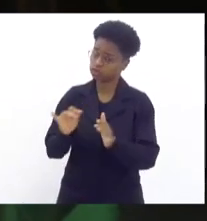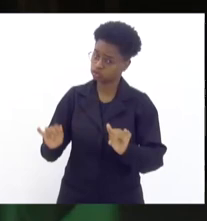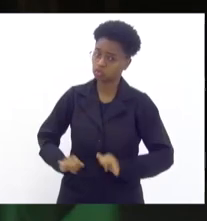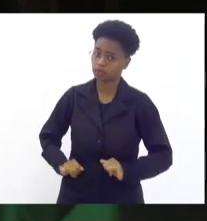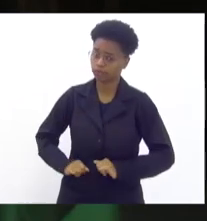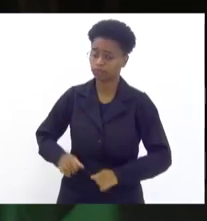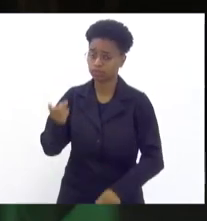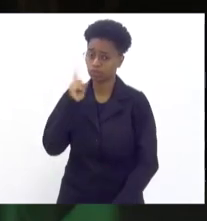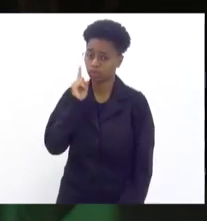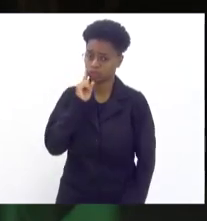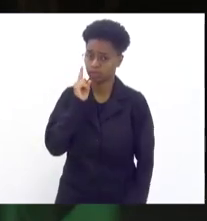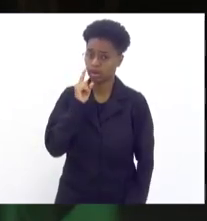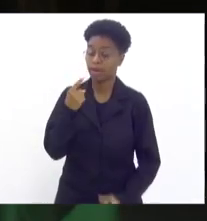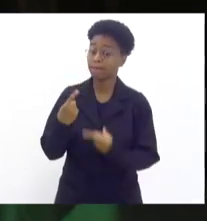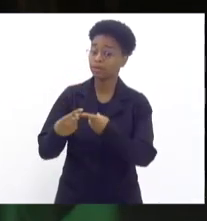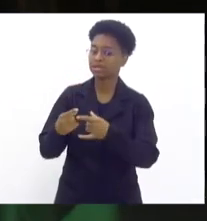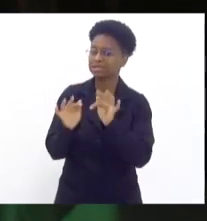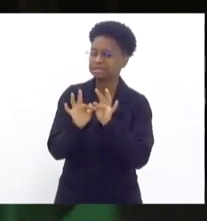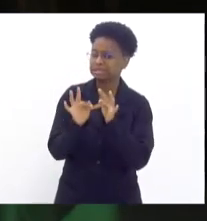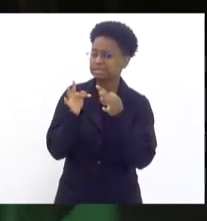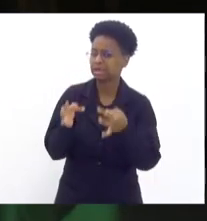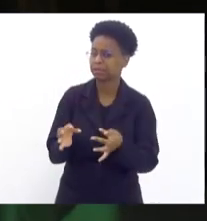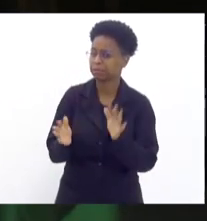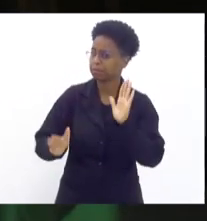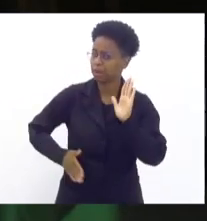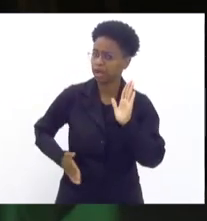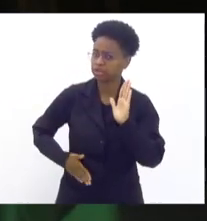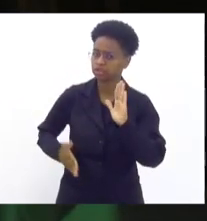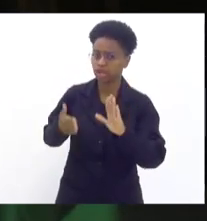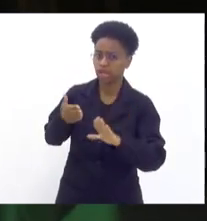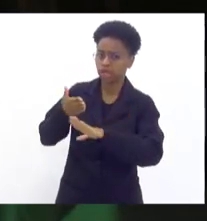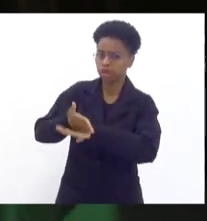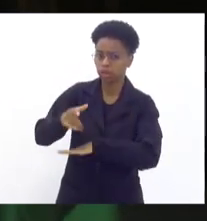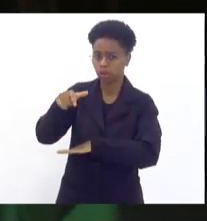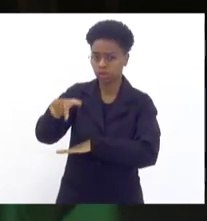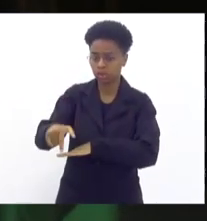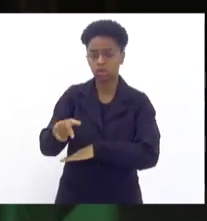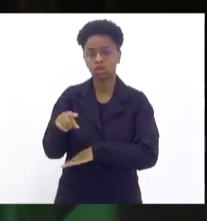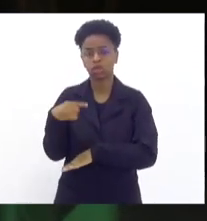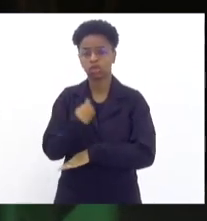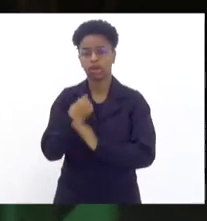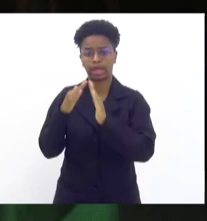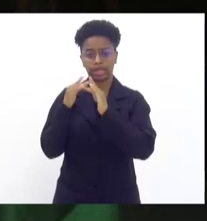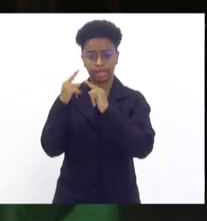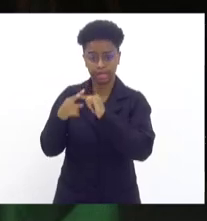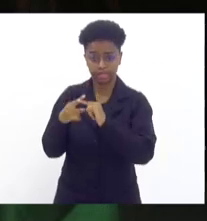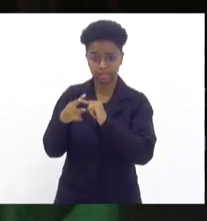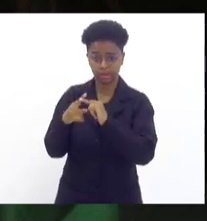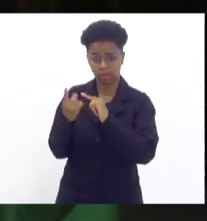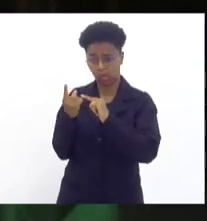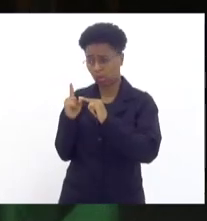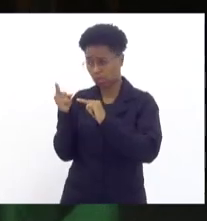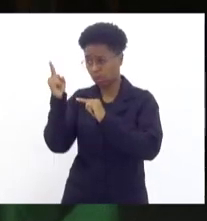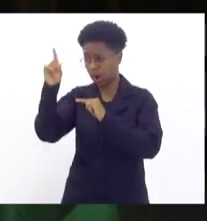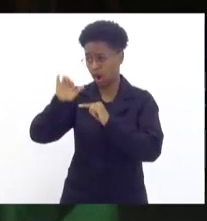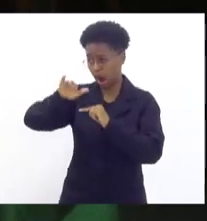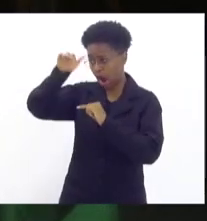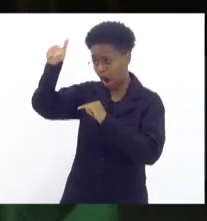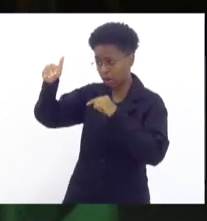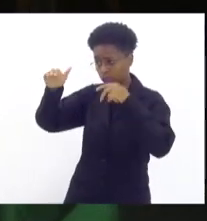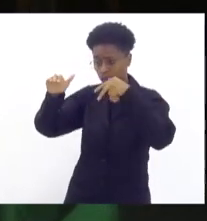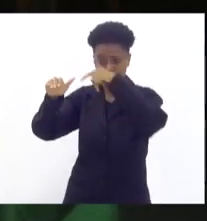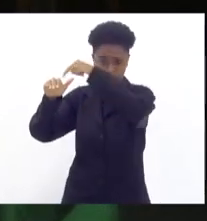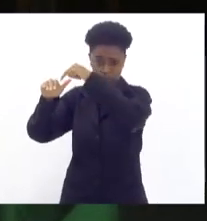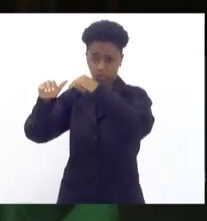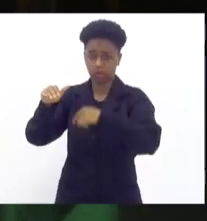pele, porque, simplesmente, um bandido foi lá na nossa paróquia de Santa Cecília, que fica no alto, vocês estão convidados para ir lá